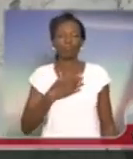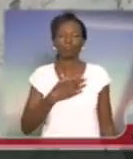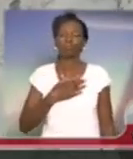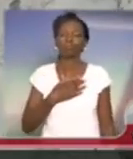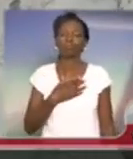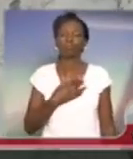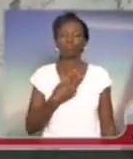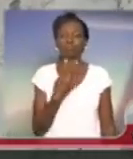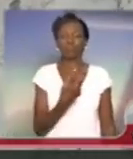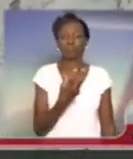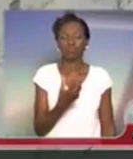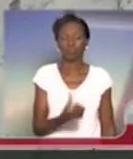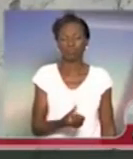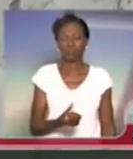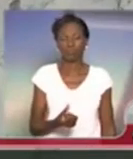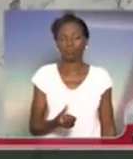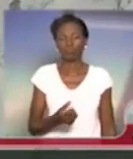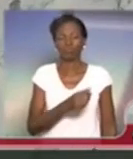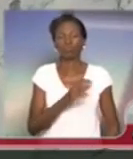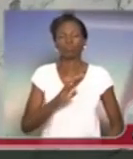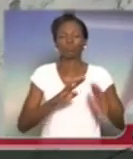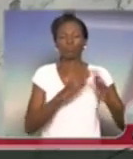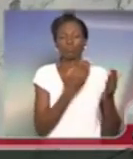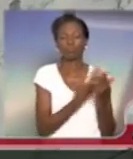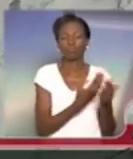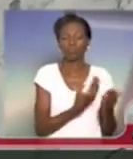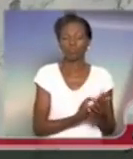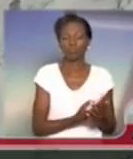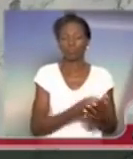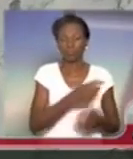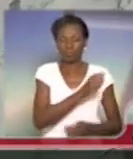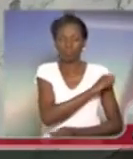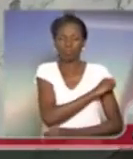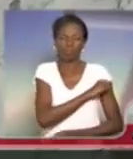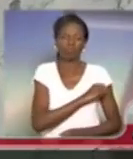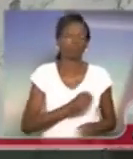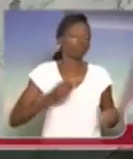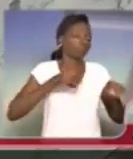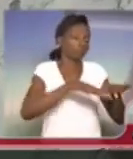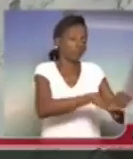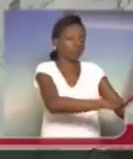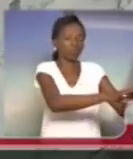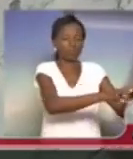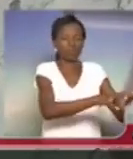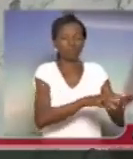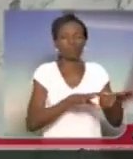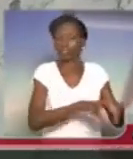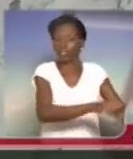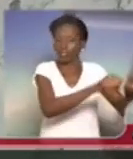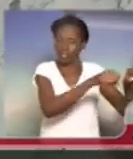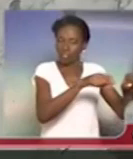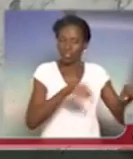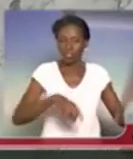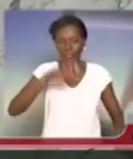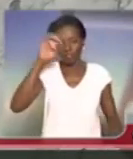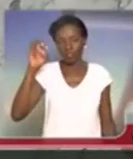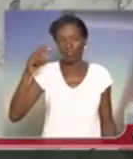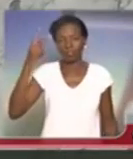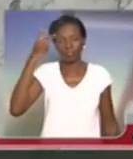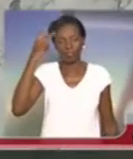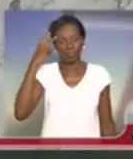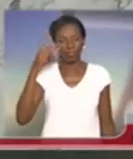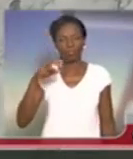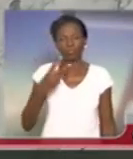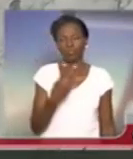nós já temos 26 escolas ocupadas em todo o Estado de São Paulo. 26 escolas das 94 já foram